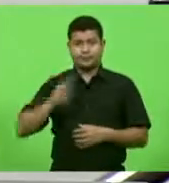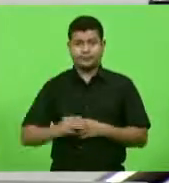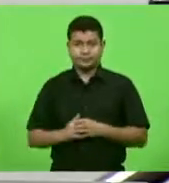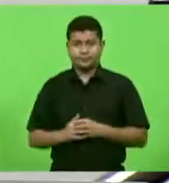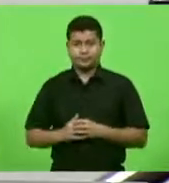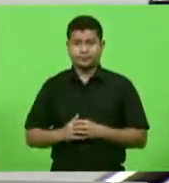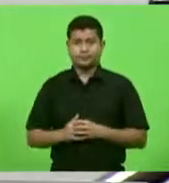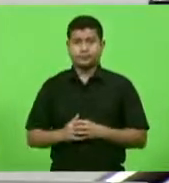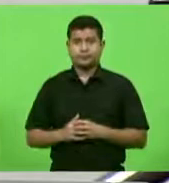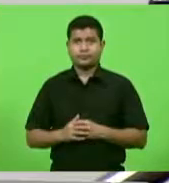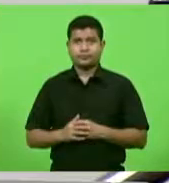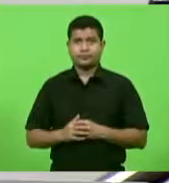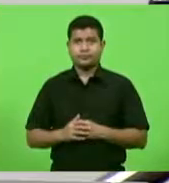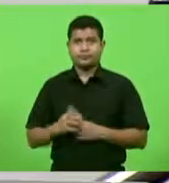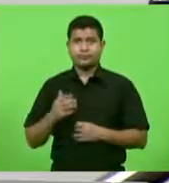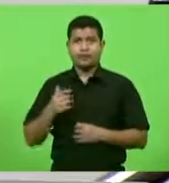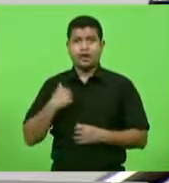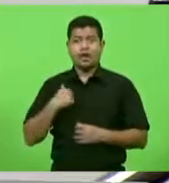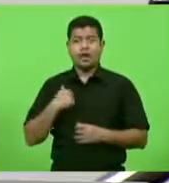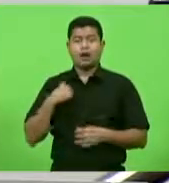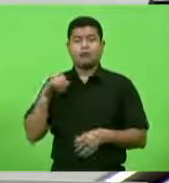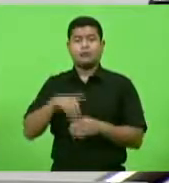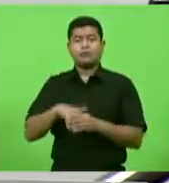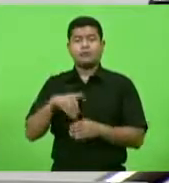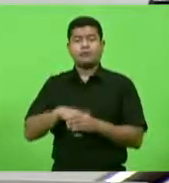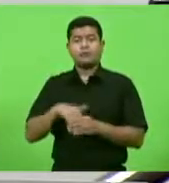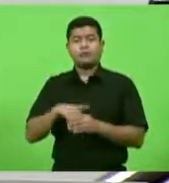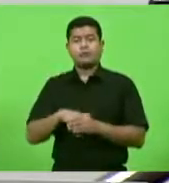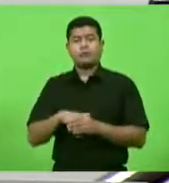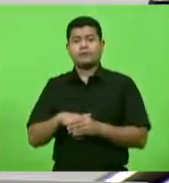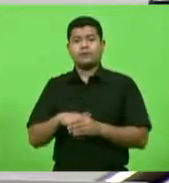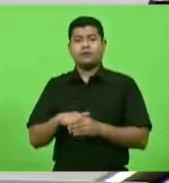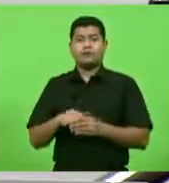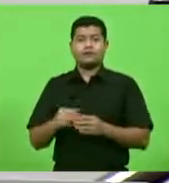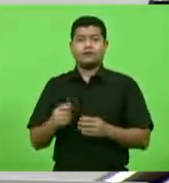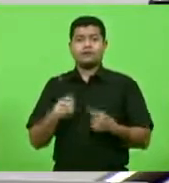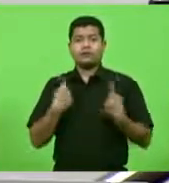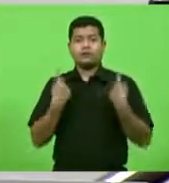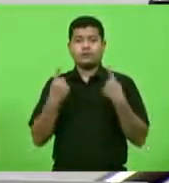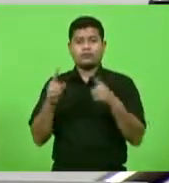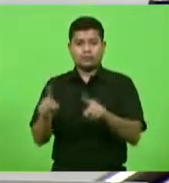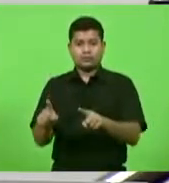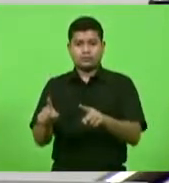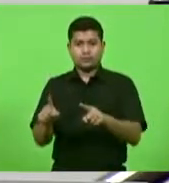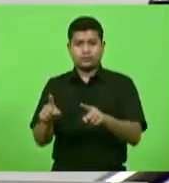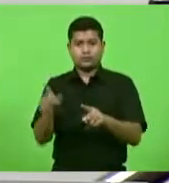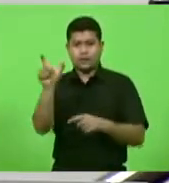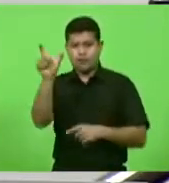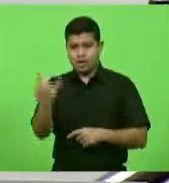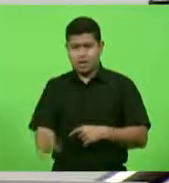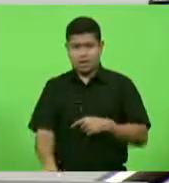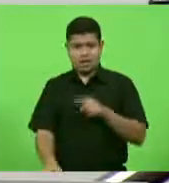primeiro meu voto deputado Ivan Nates não foi contra o governador